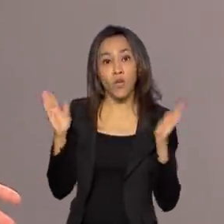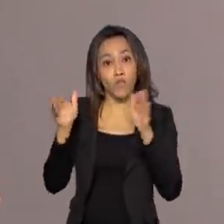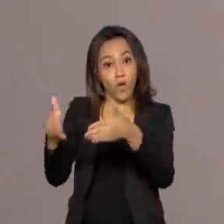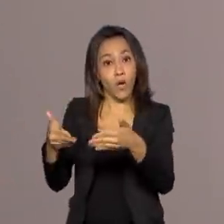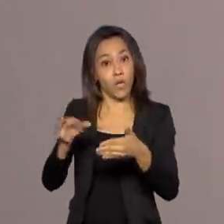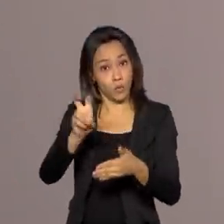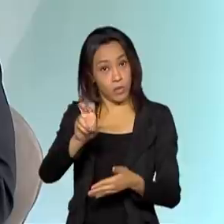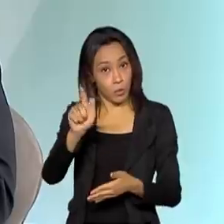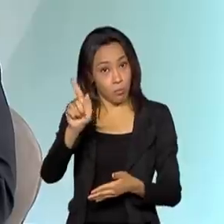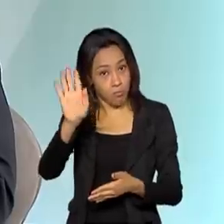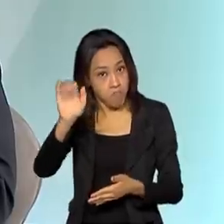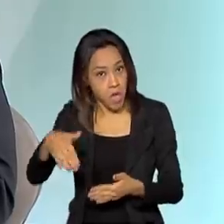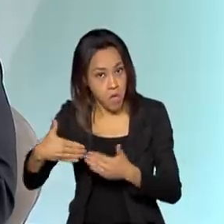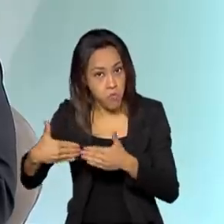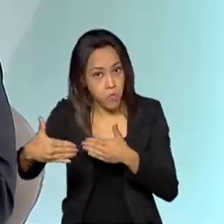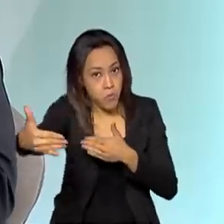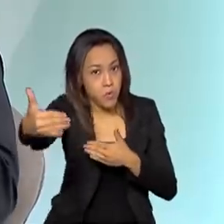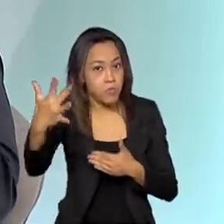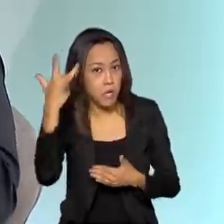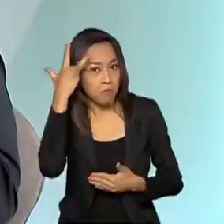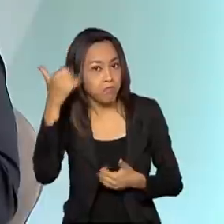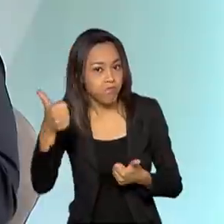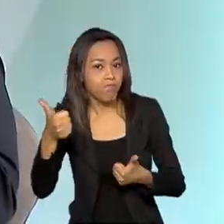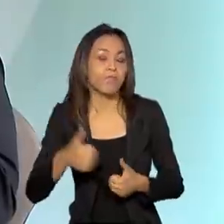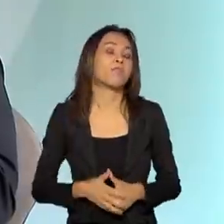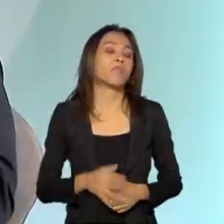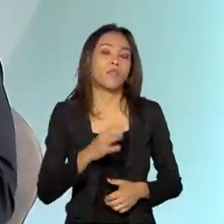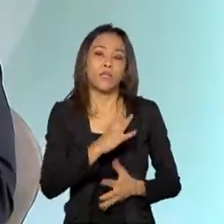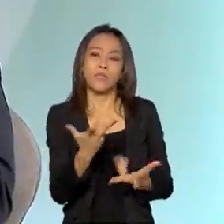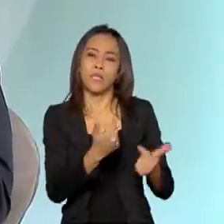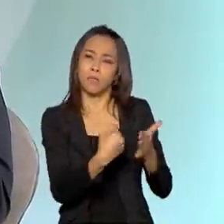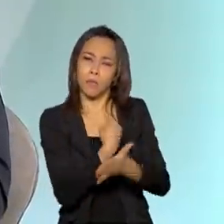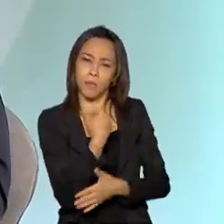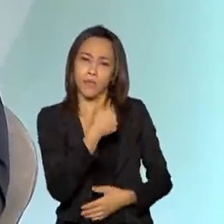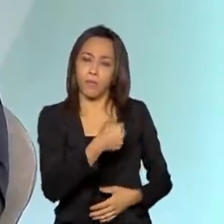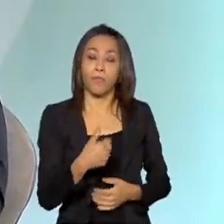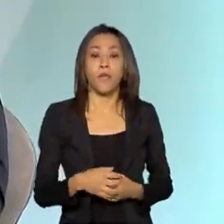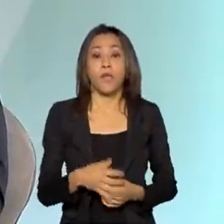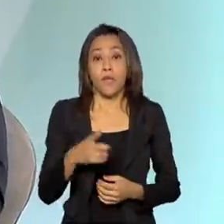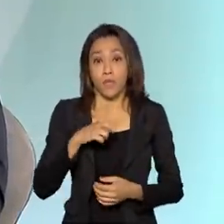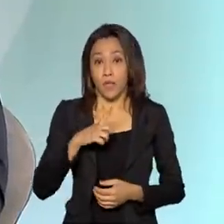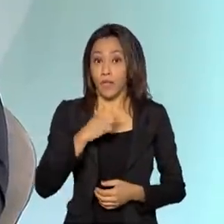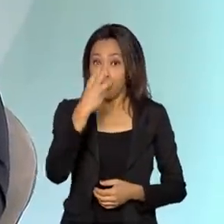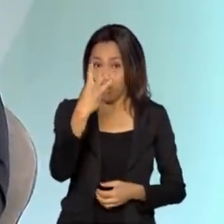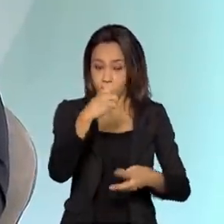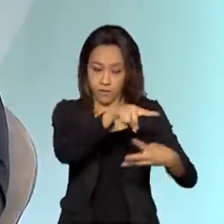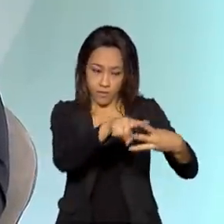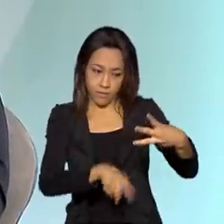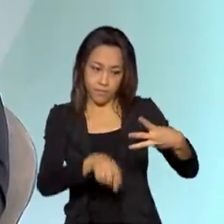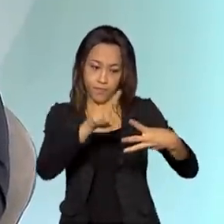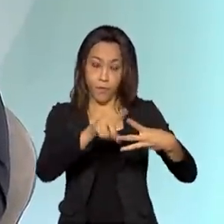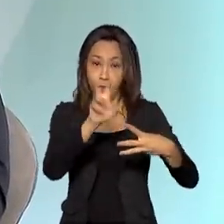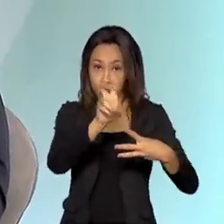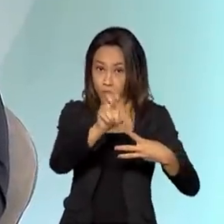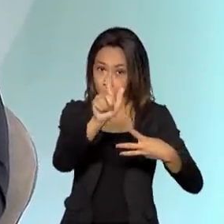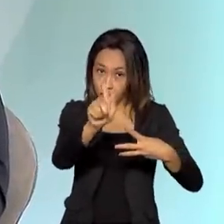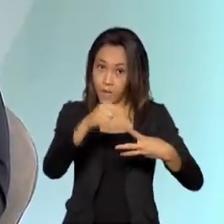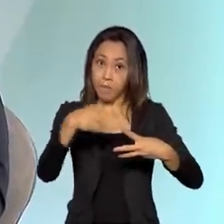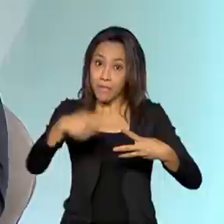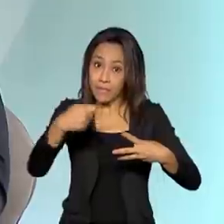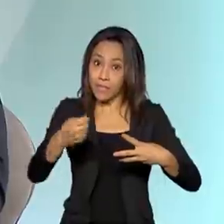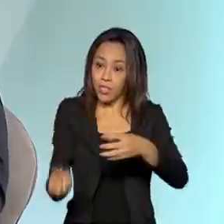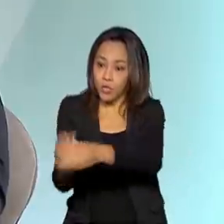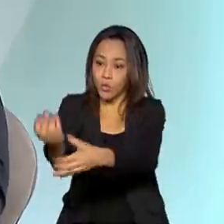funcionar bem? Essa é uma excelente pergunta, Catiúcio. Eu acho que tem, eu sumarizaria, e tem três elementos. O 5G, ele precisa de muitas